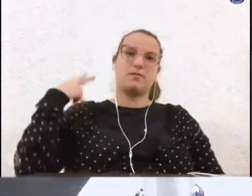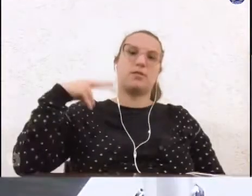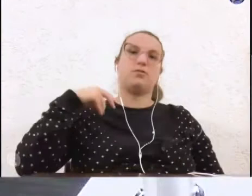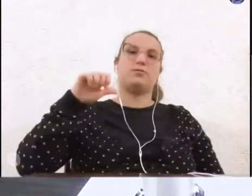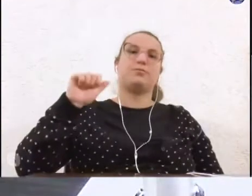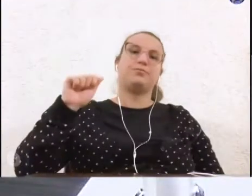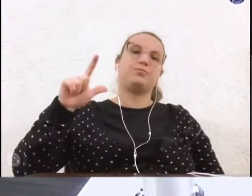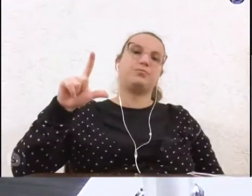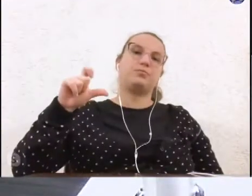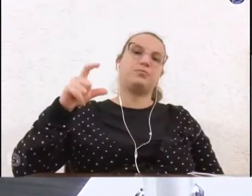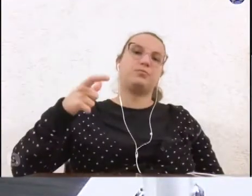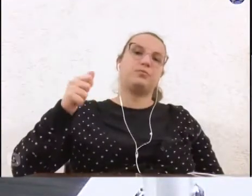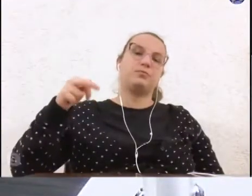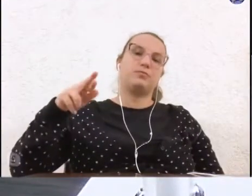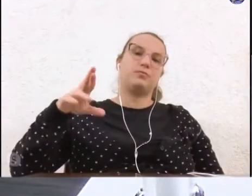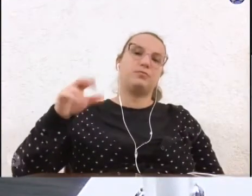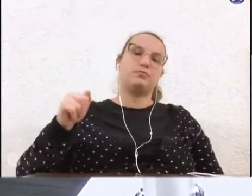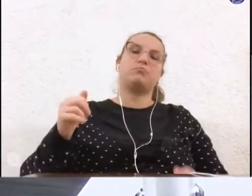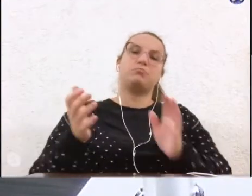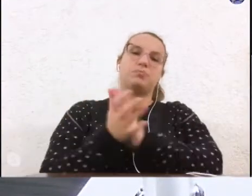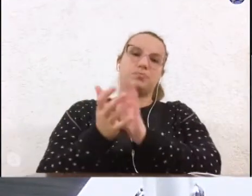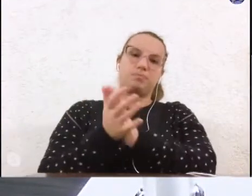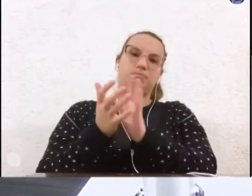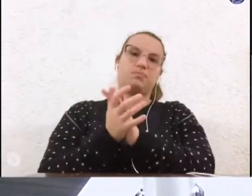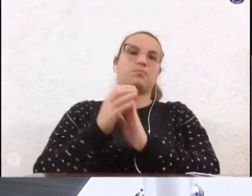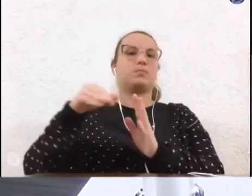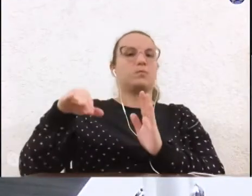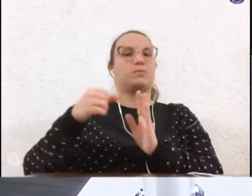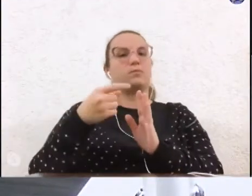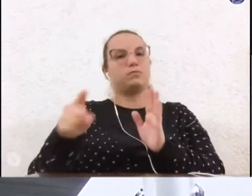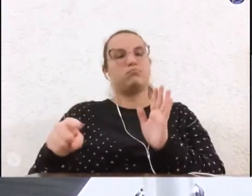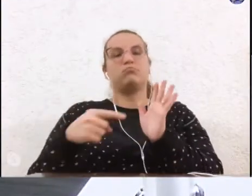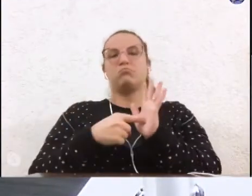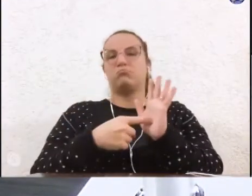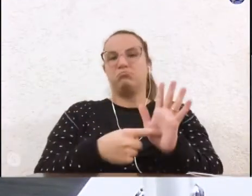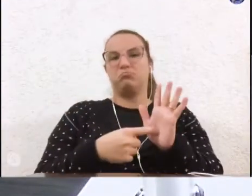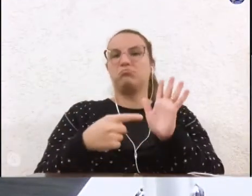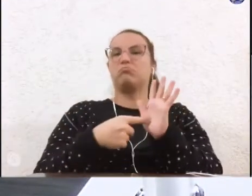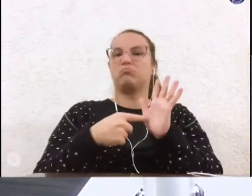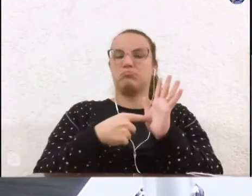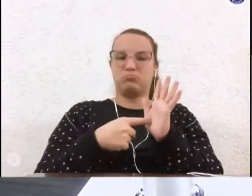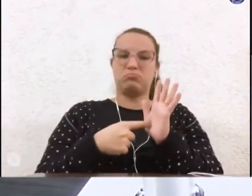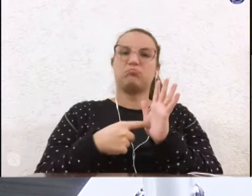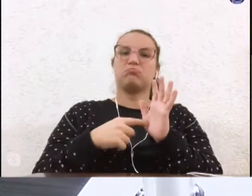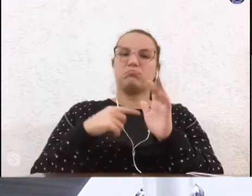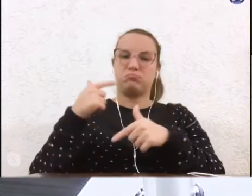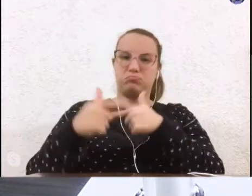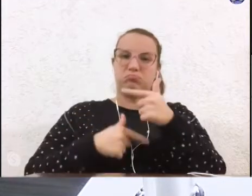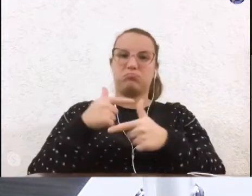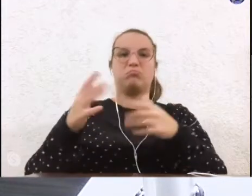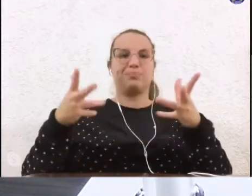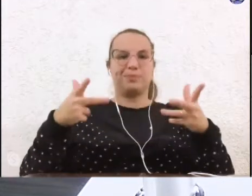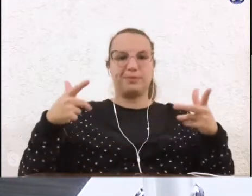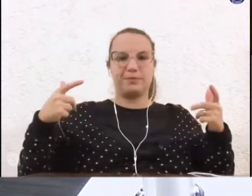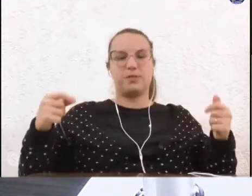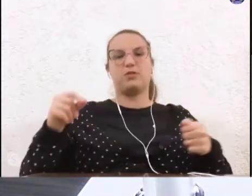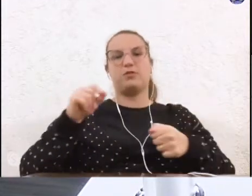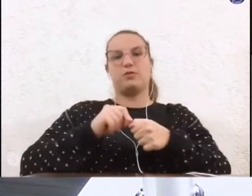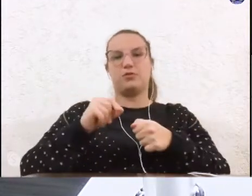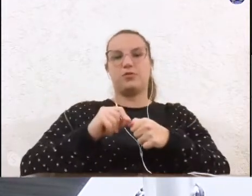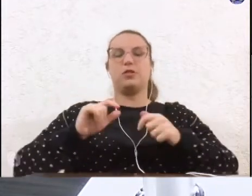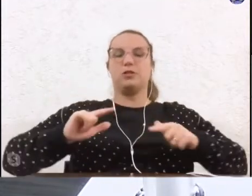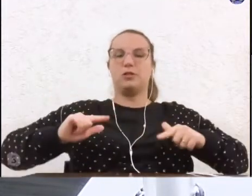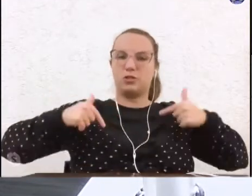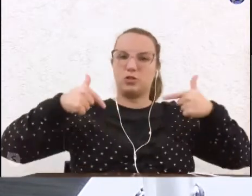Quero parabenizar também por essa moção que vem reconhecer um trabalho maravilhoso que está sendo de dedicação ao